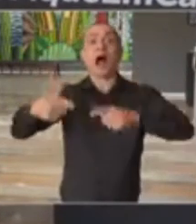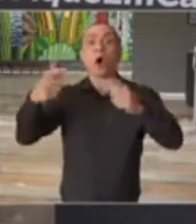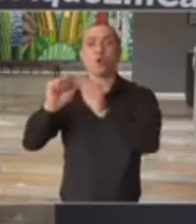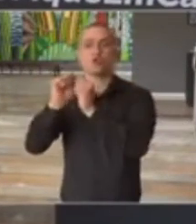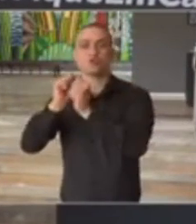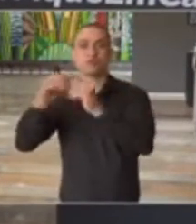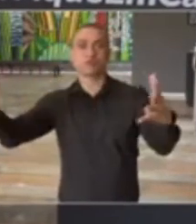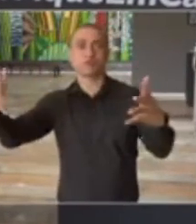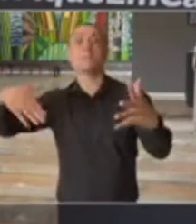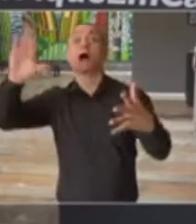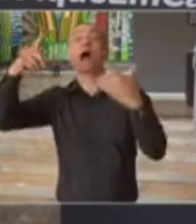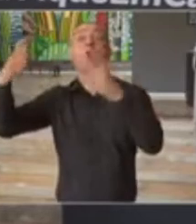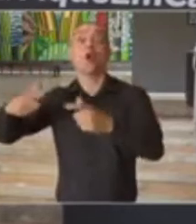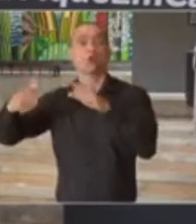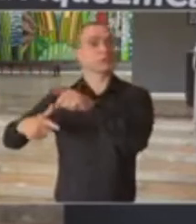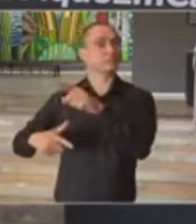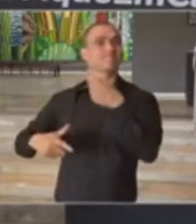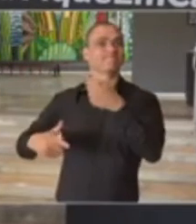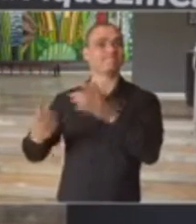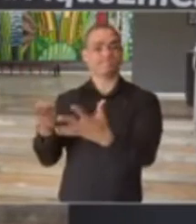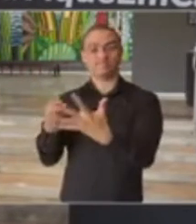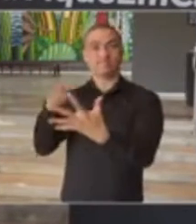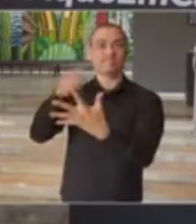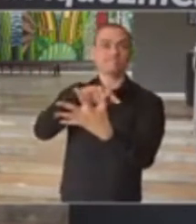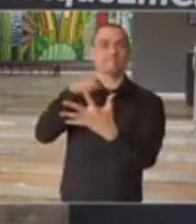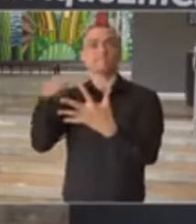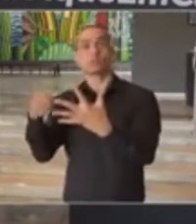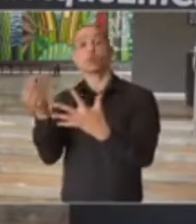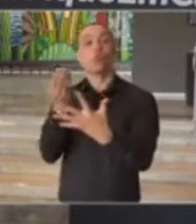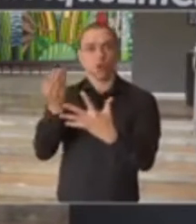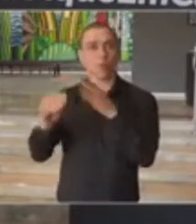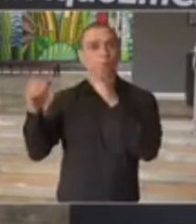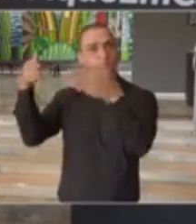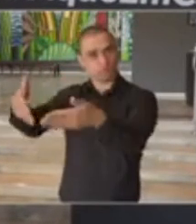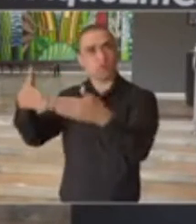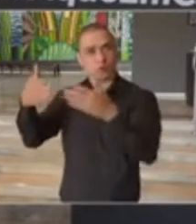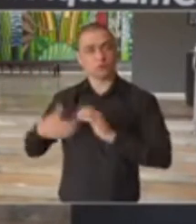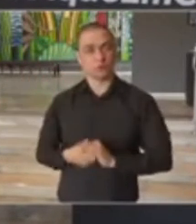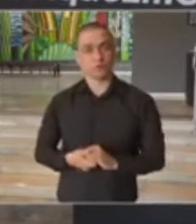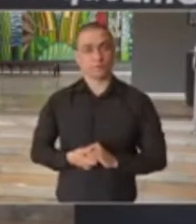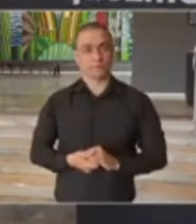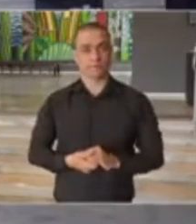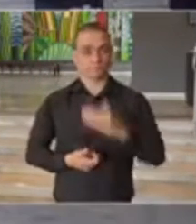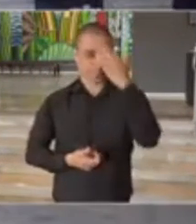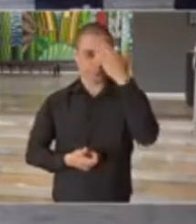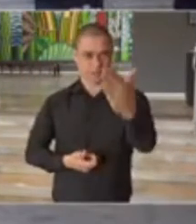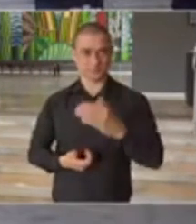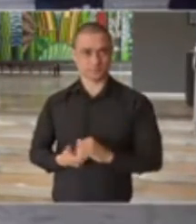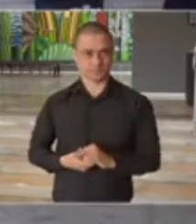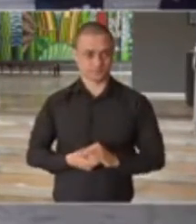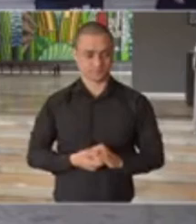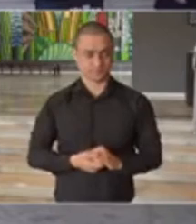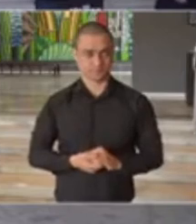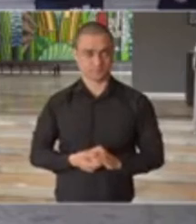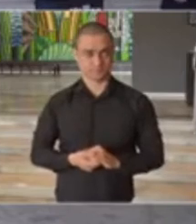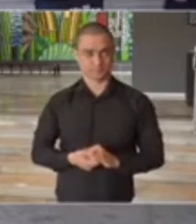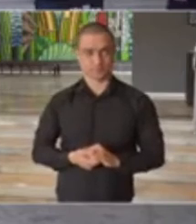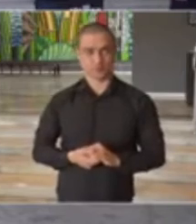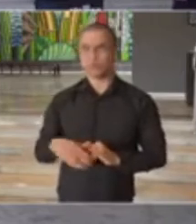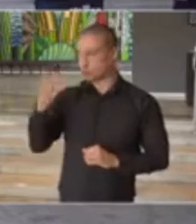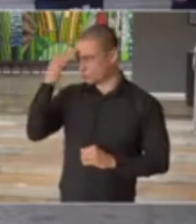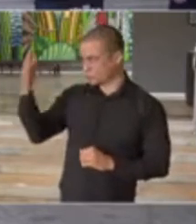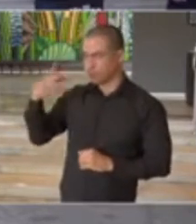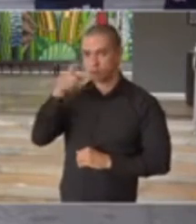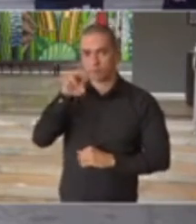esse crescimento, e se exige um tratamento exatamente naquela região. Tá bom? Muito obrigada. Obrigado, Patrícia.